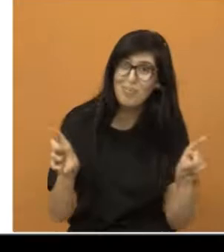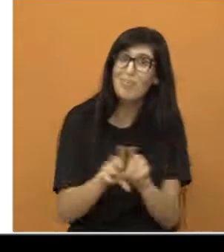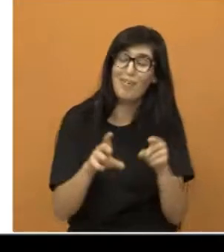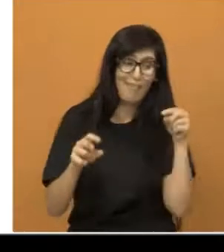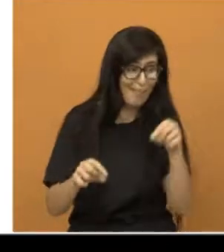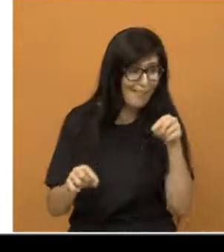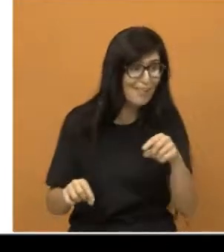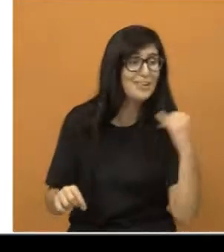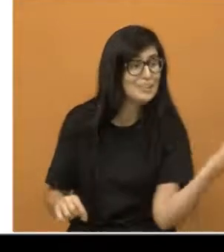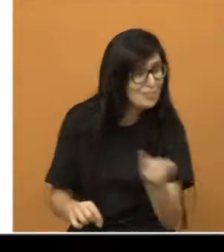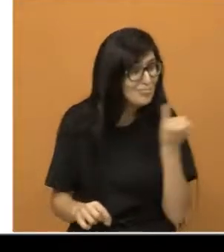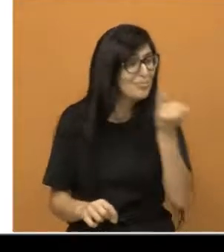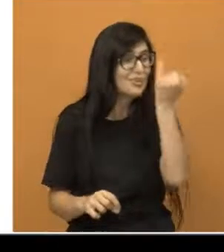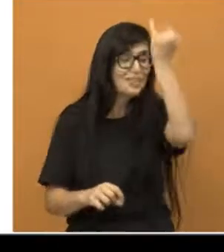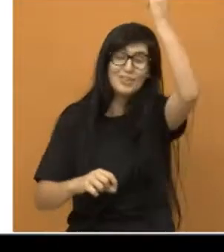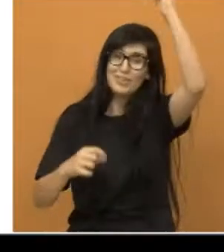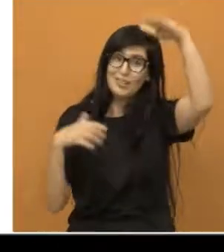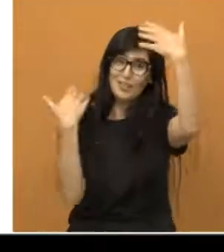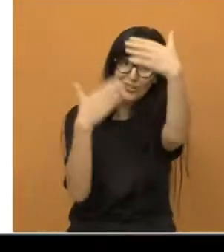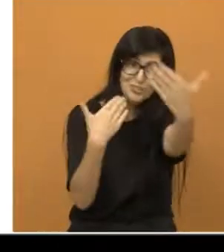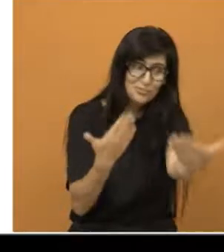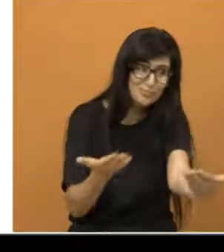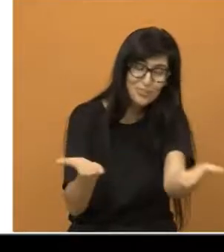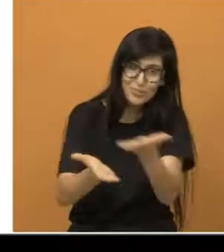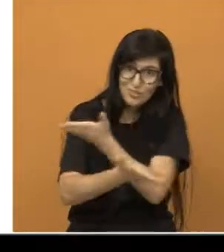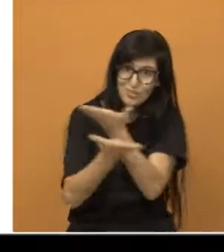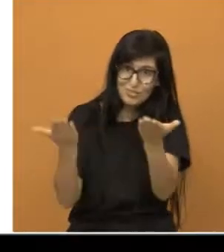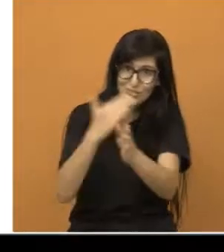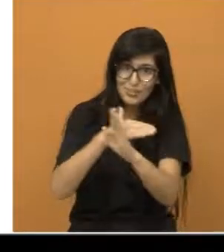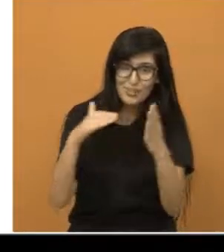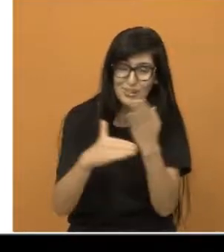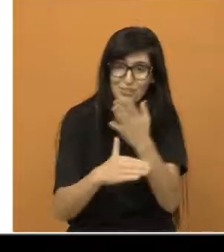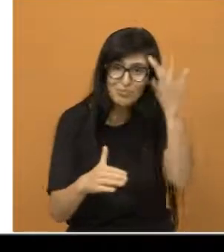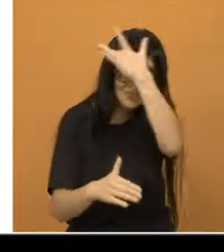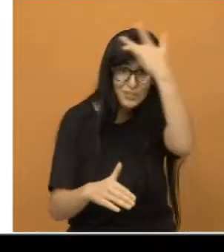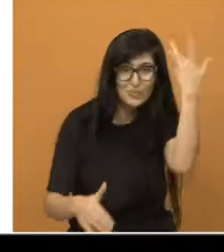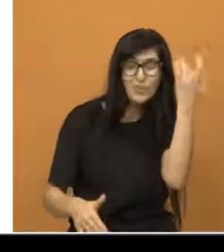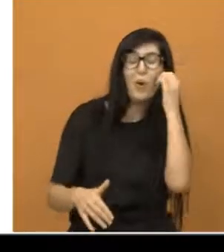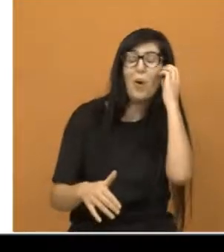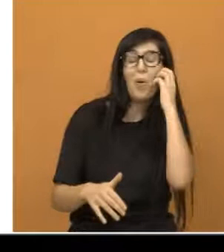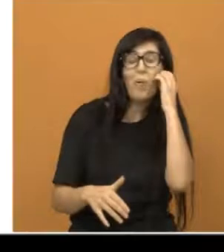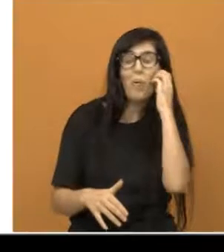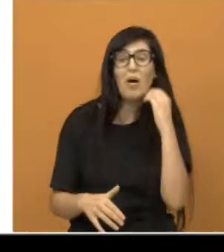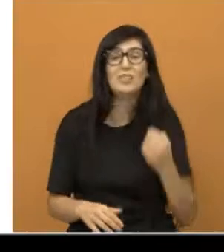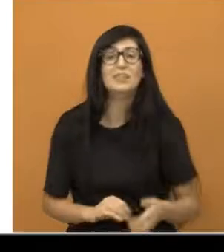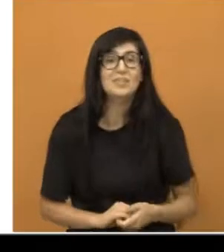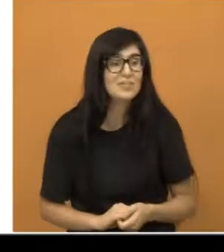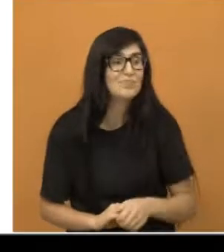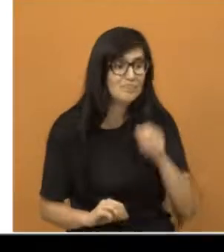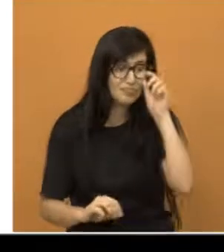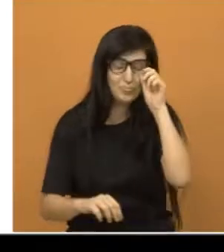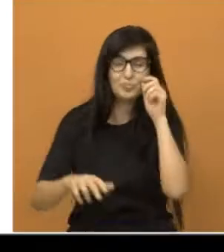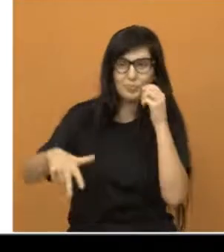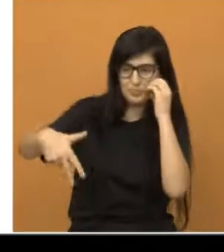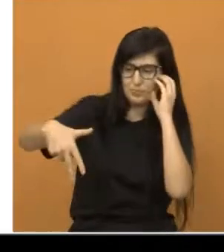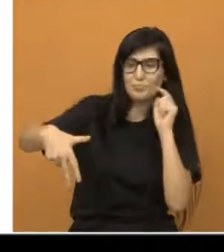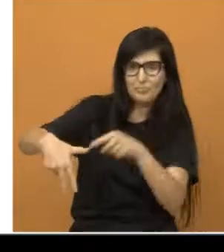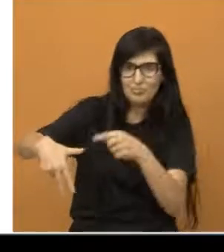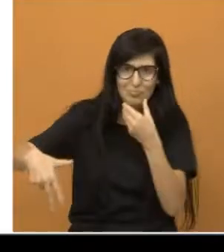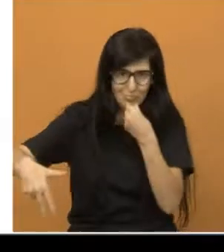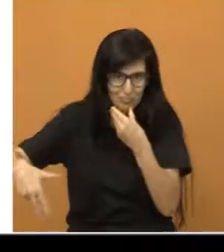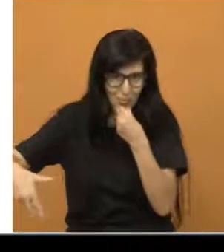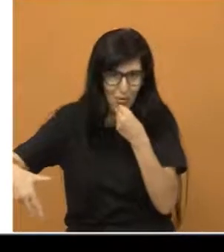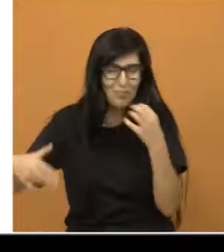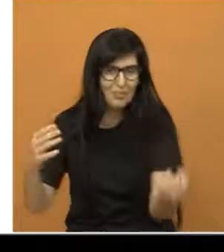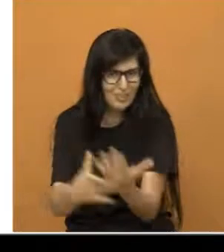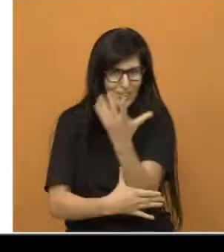em memória do Paulo Anjos, mestre que instituiu a capoeira